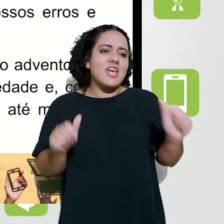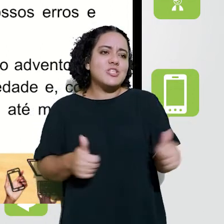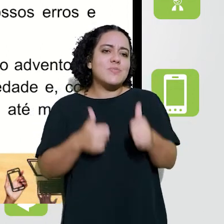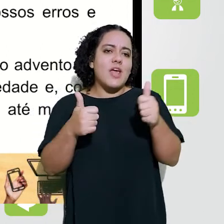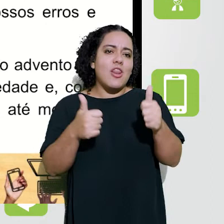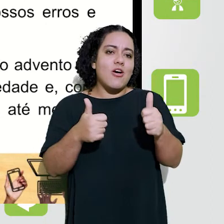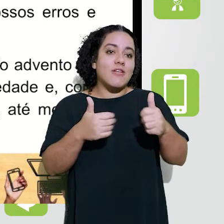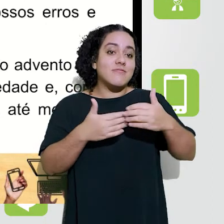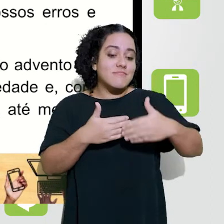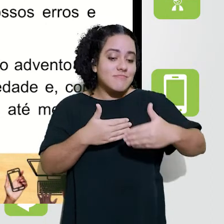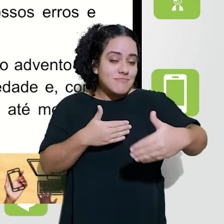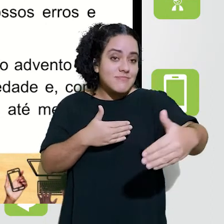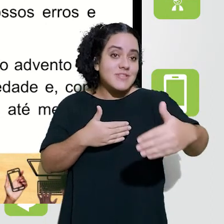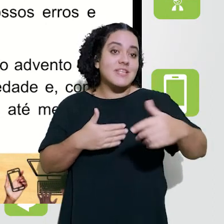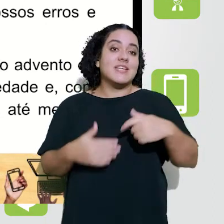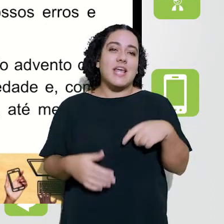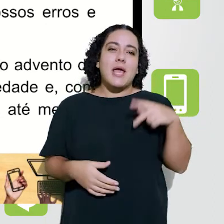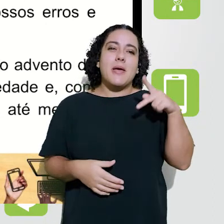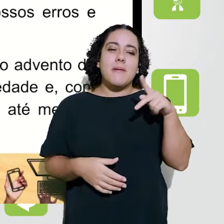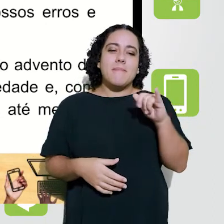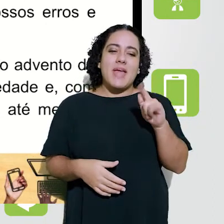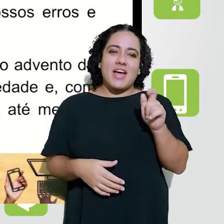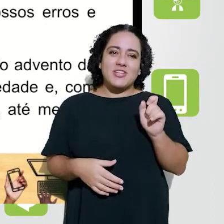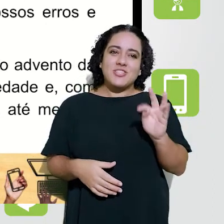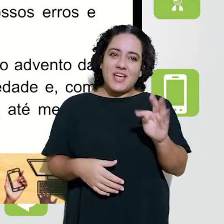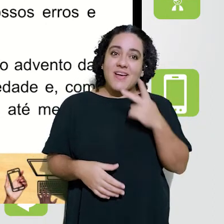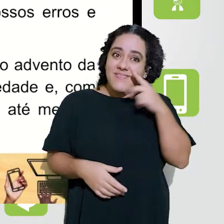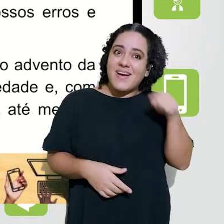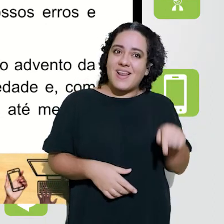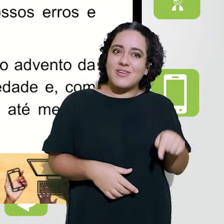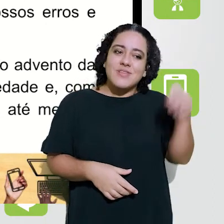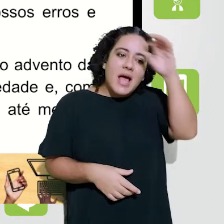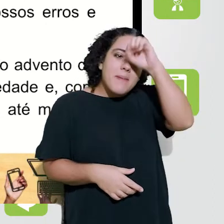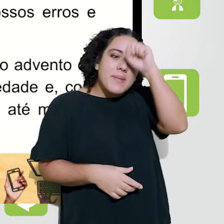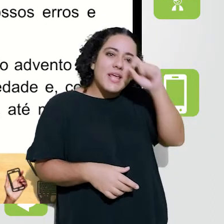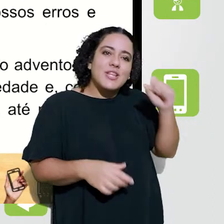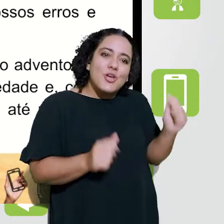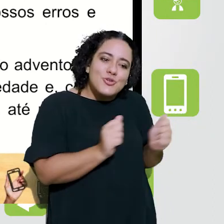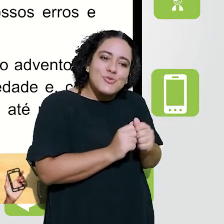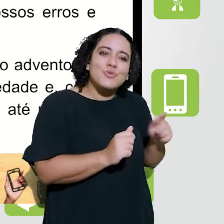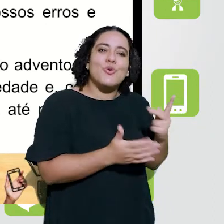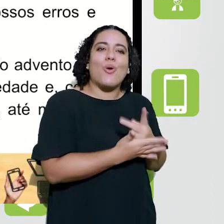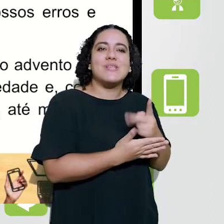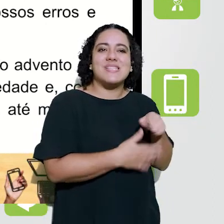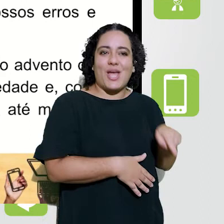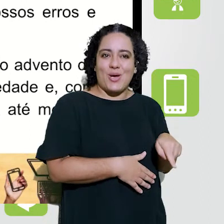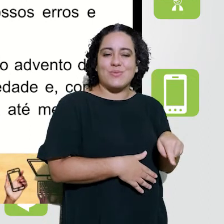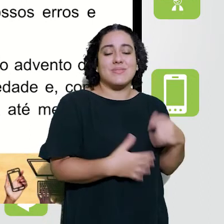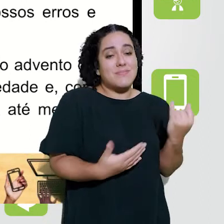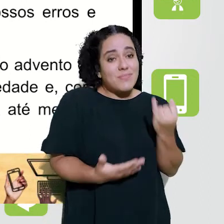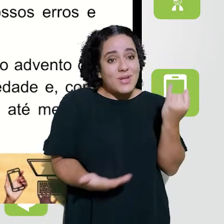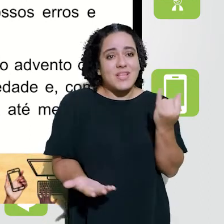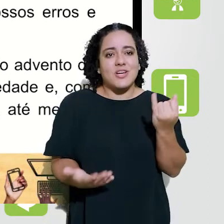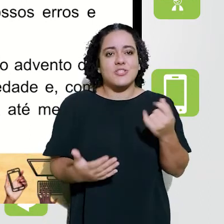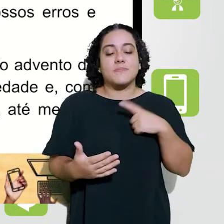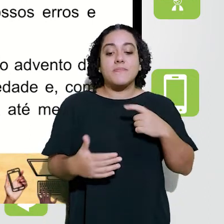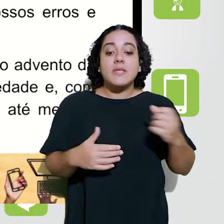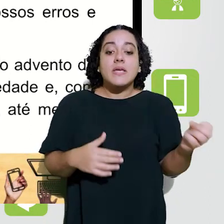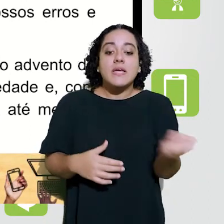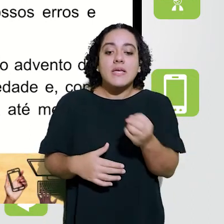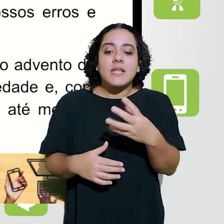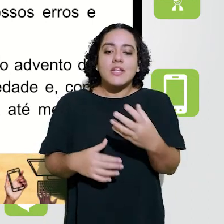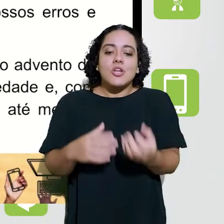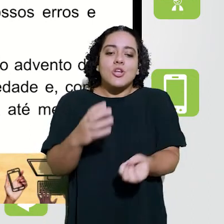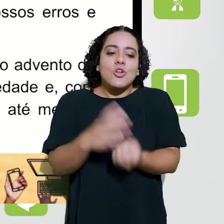conhecimento, fontes de aprendizagem. E a partir daí, buscar formas de criar novas